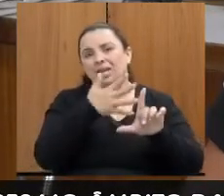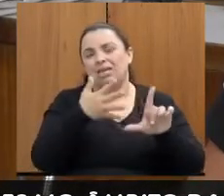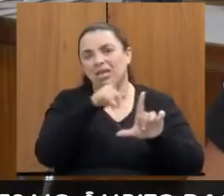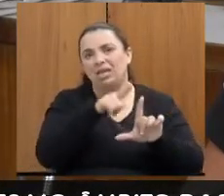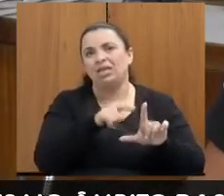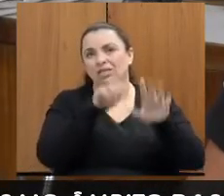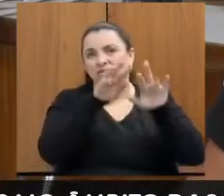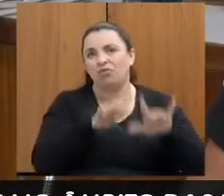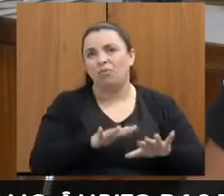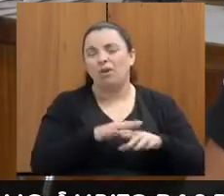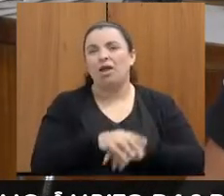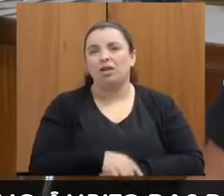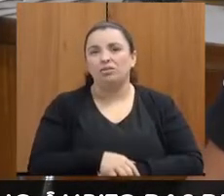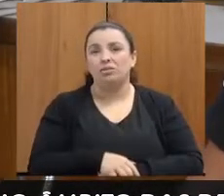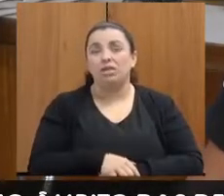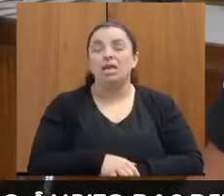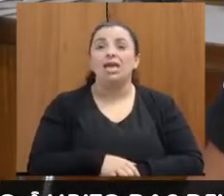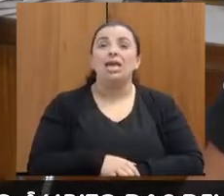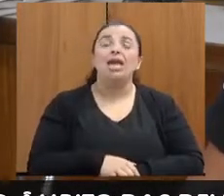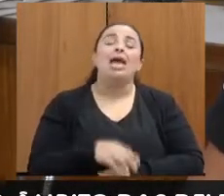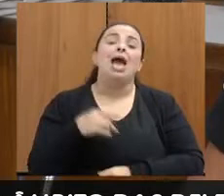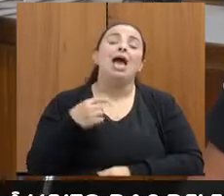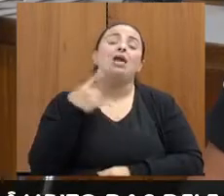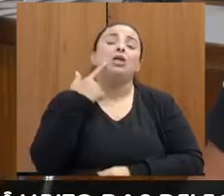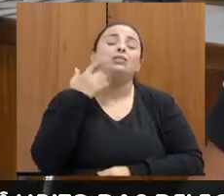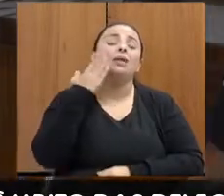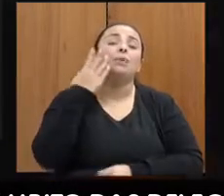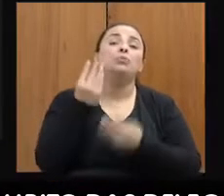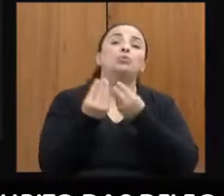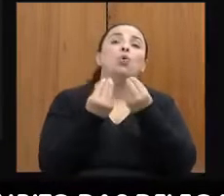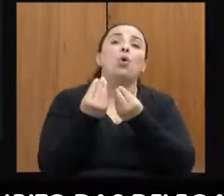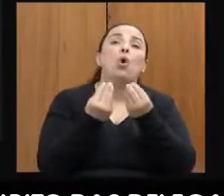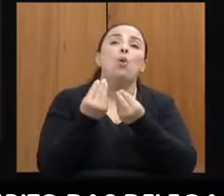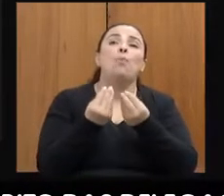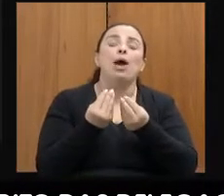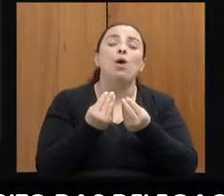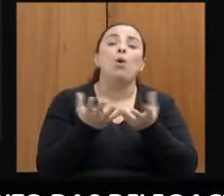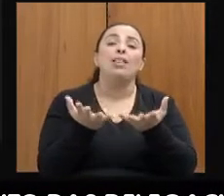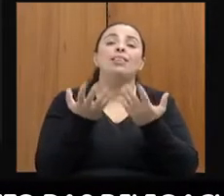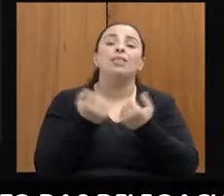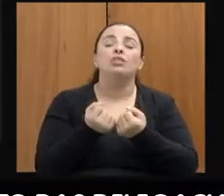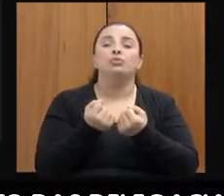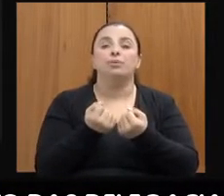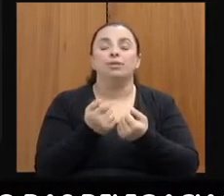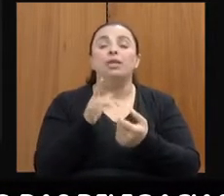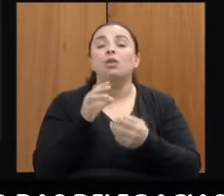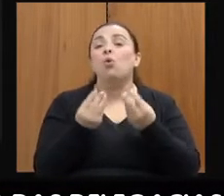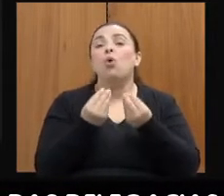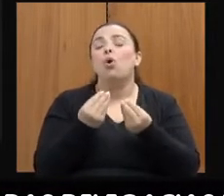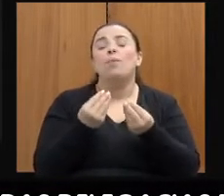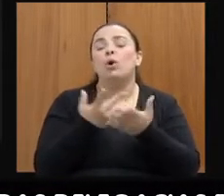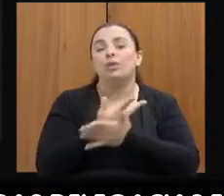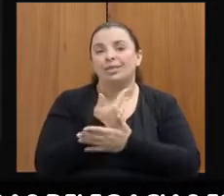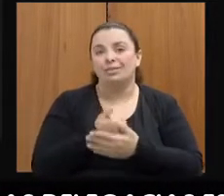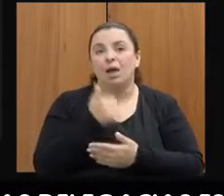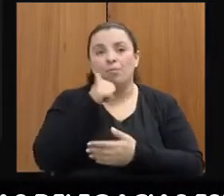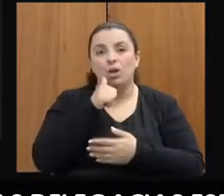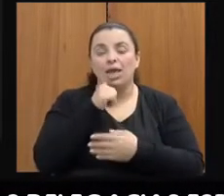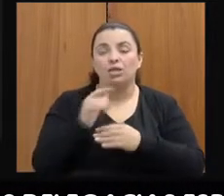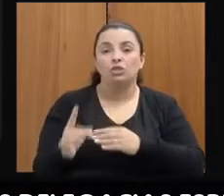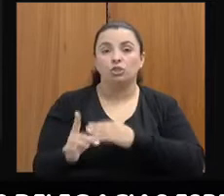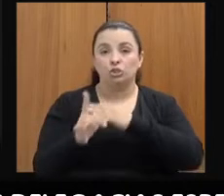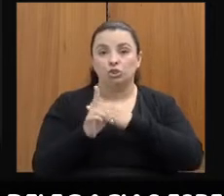fluxo, então, do atendimento. Como que é que funciona, então, lá com a gente? A mulher chega na recepção e ela manifesta o que ela quer.